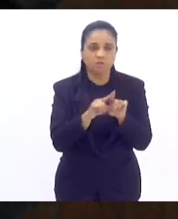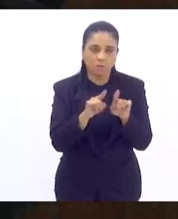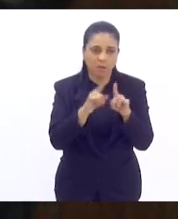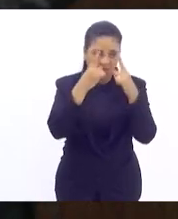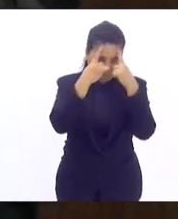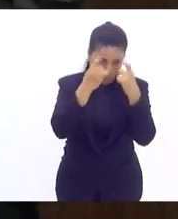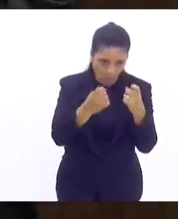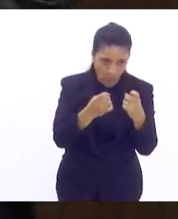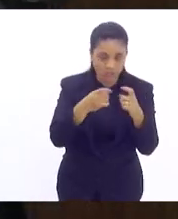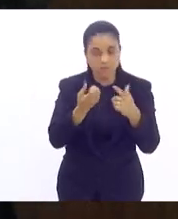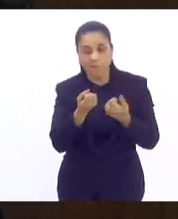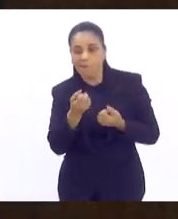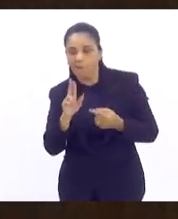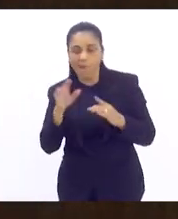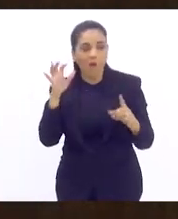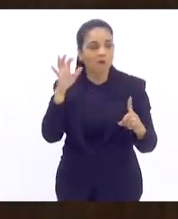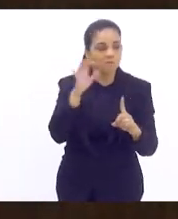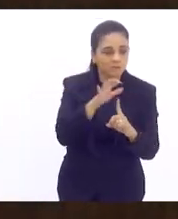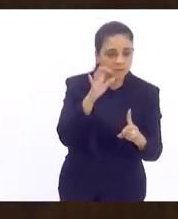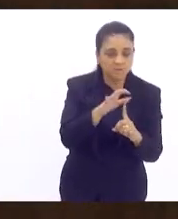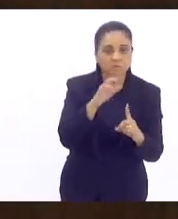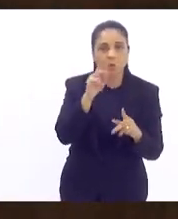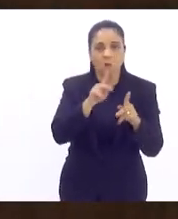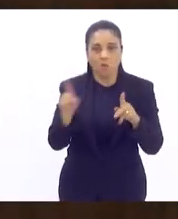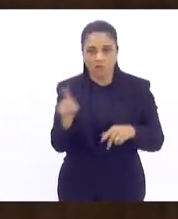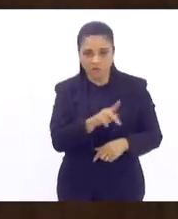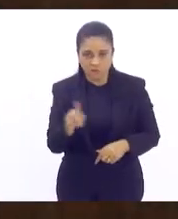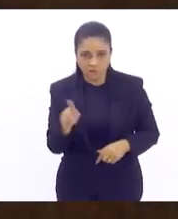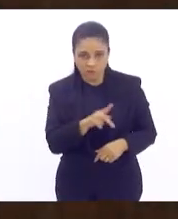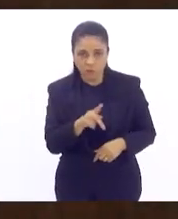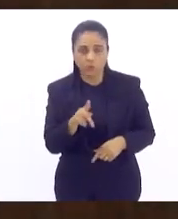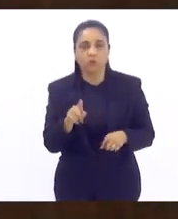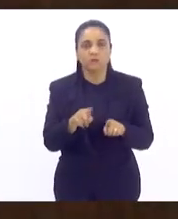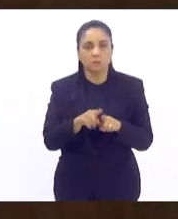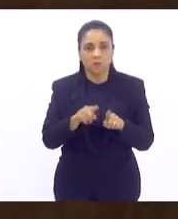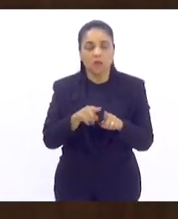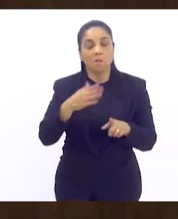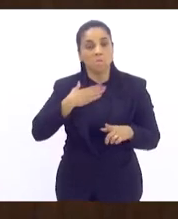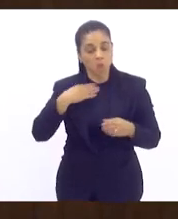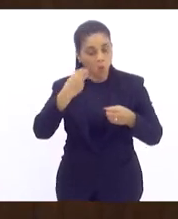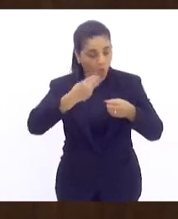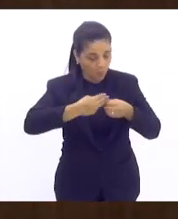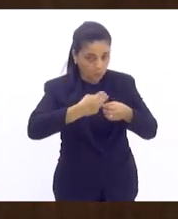a ameaça ao corpo docente e discente, o meu município também